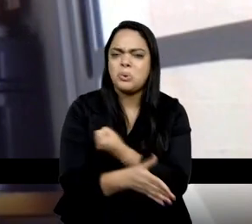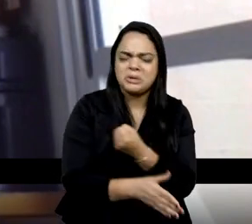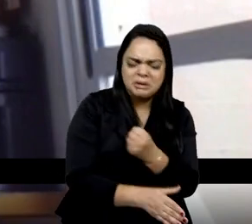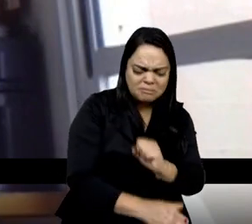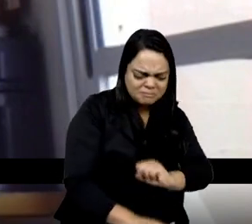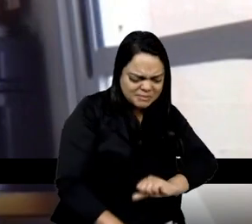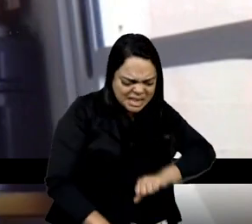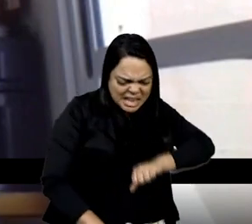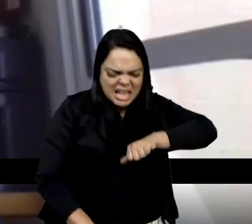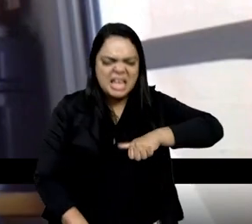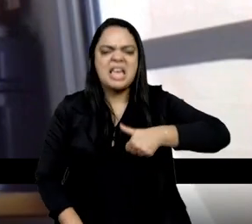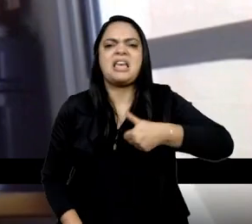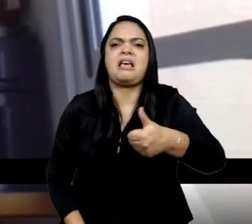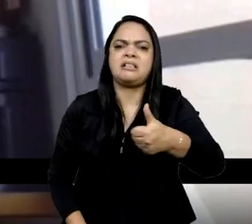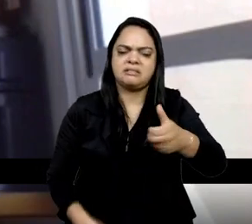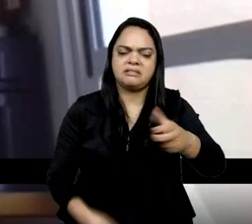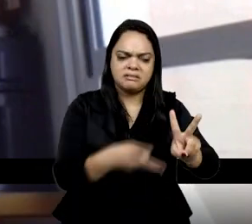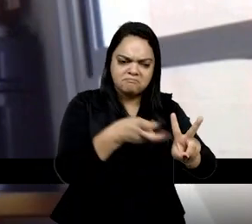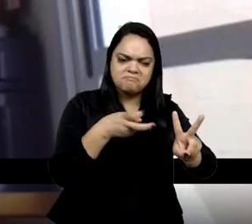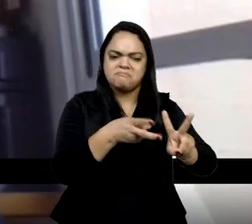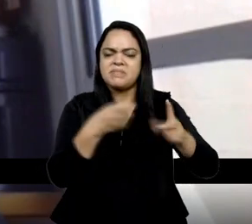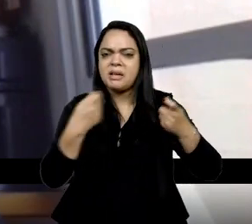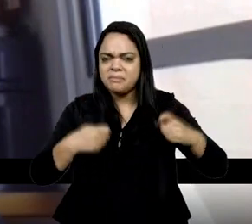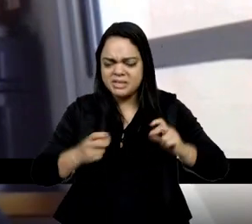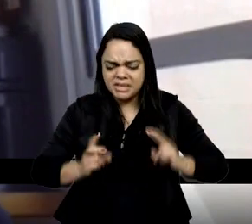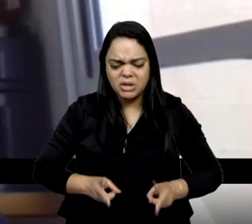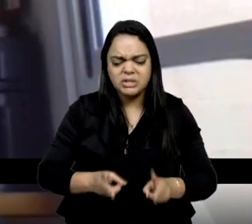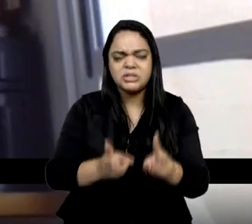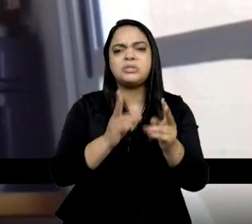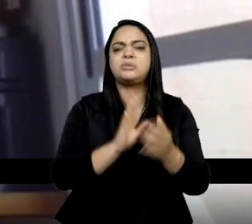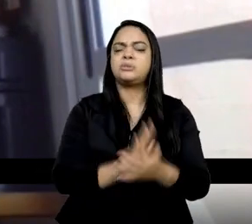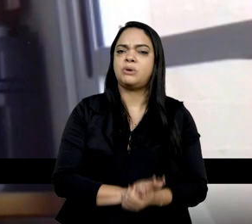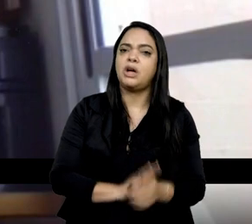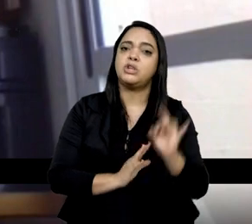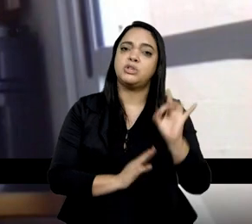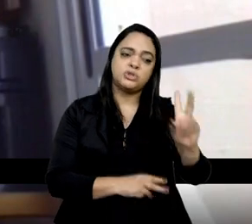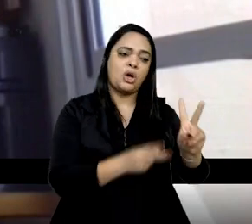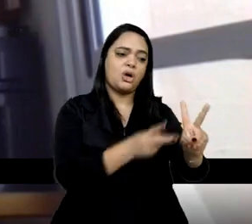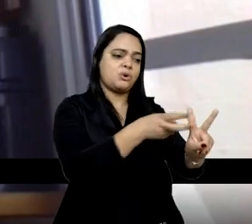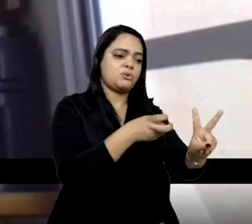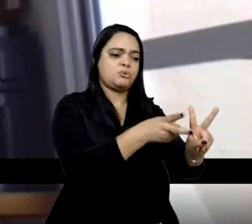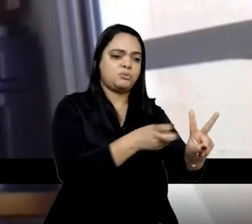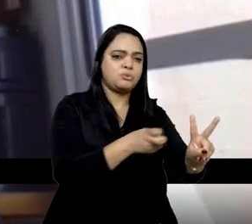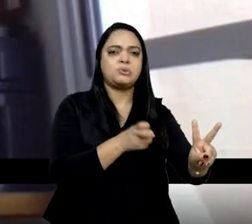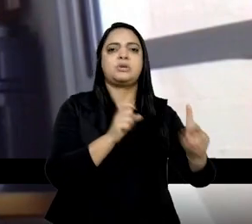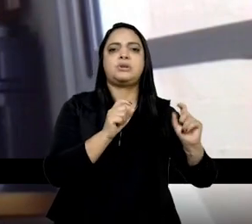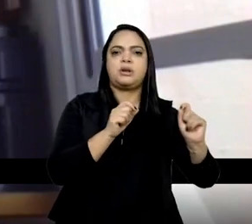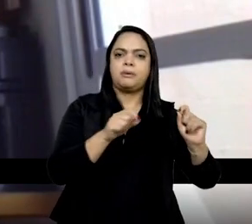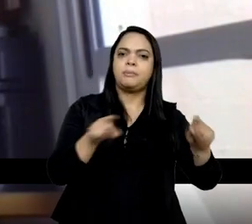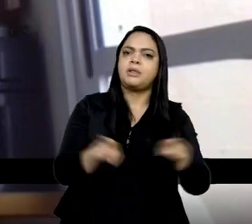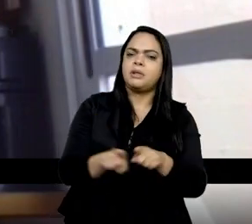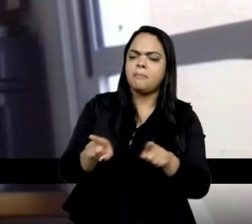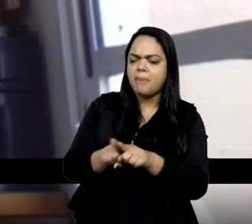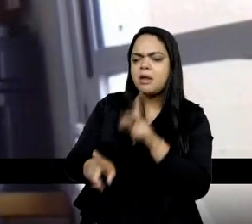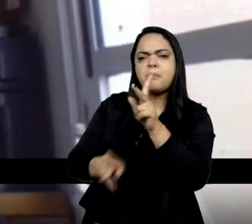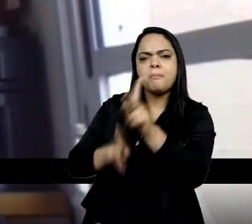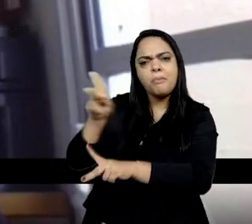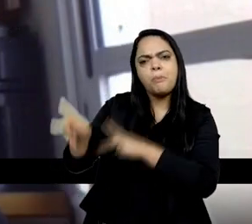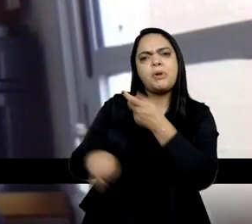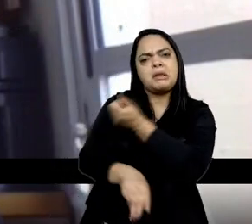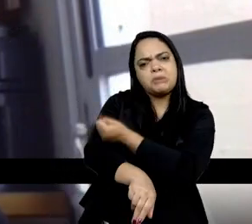indígena, ela tem que acontecer sempre, e não só por parte dos indígenas, mas da população branca também, né?